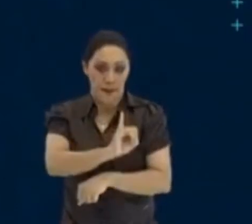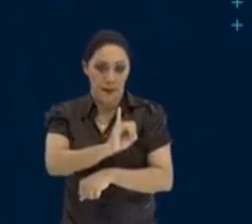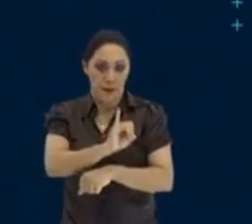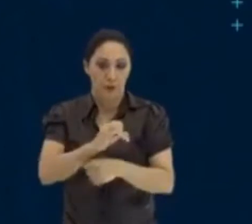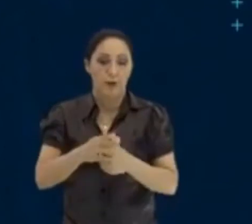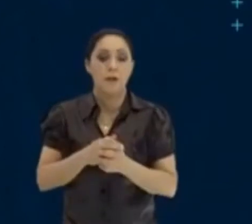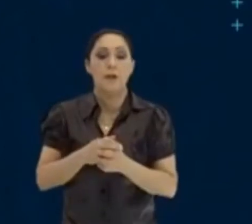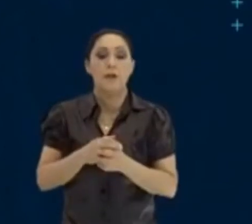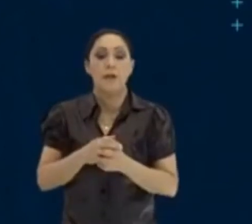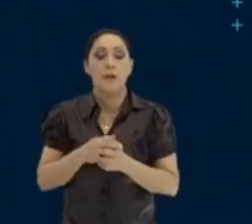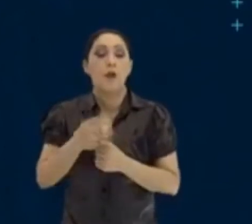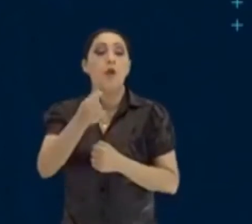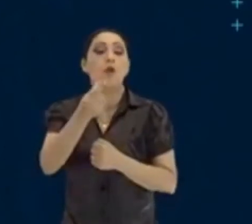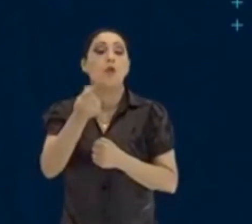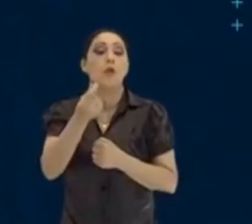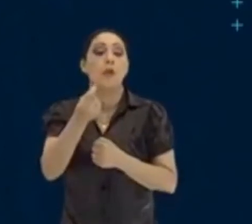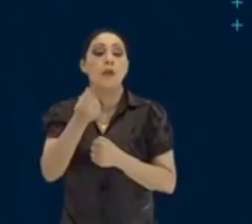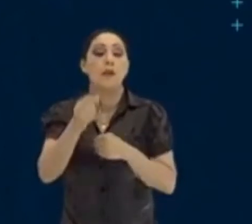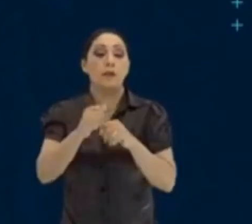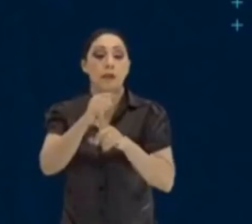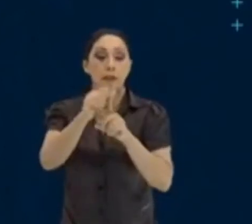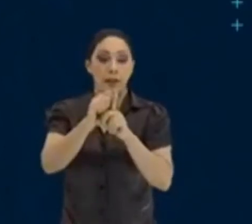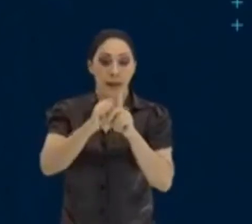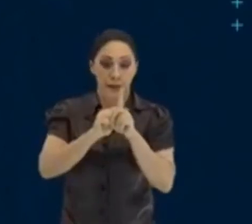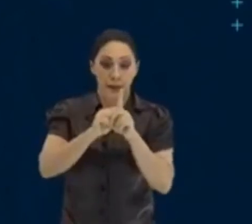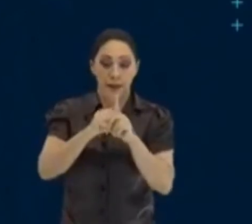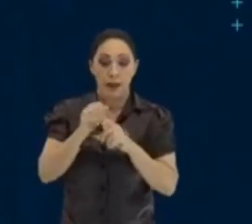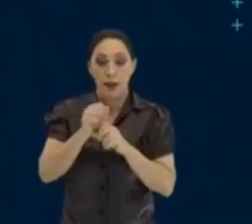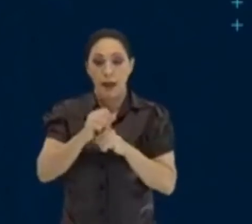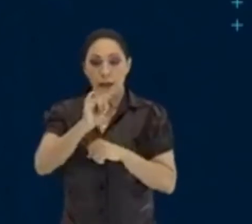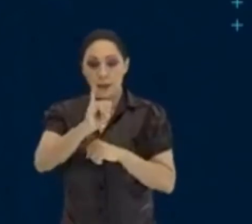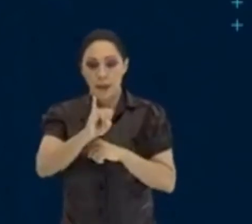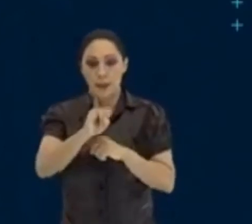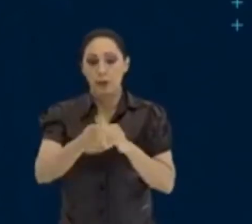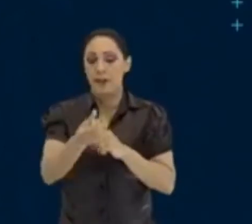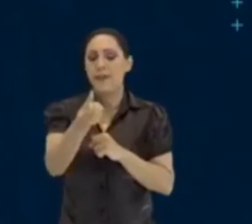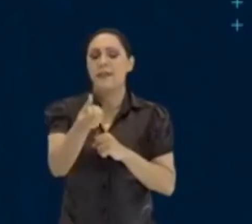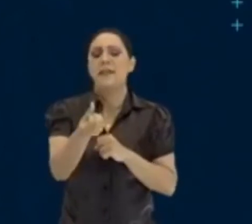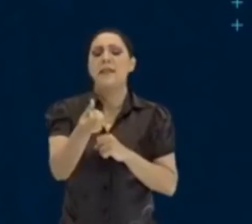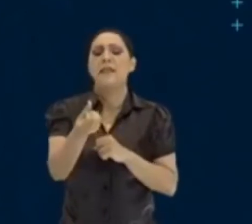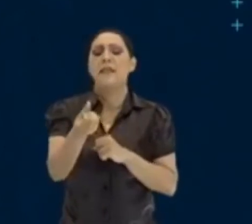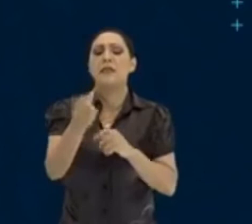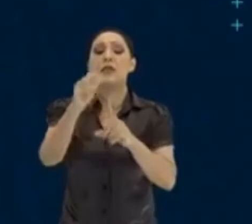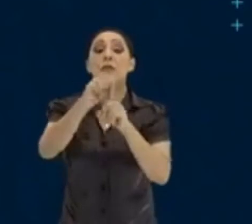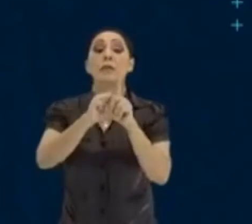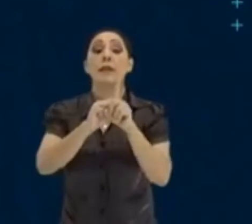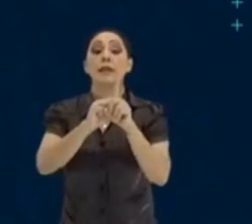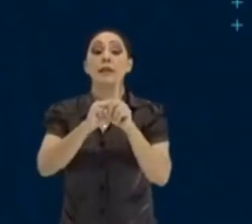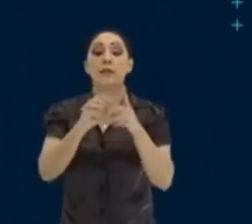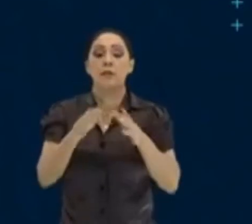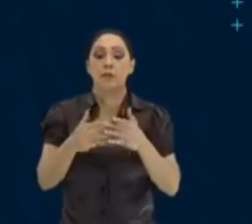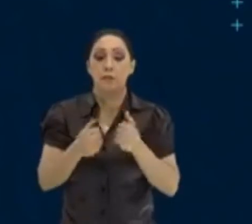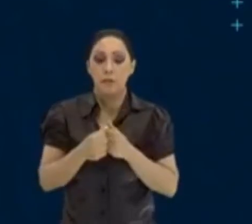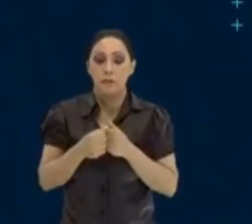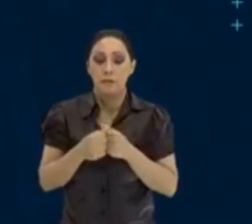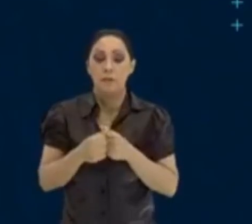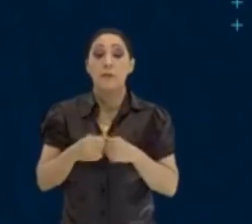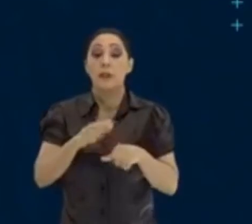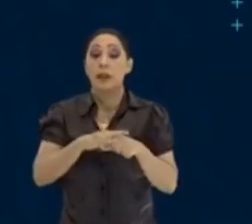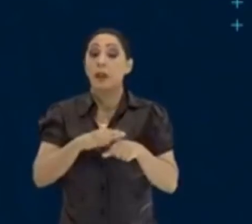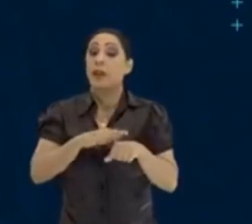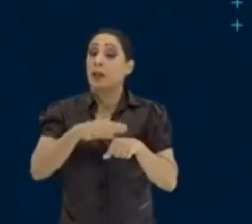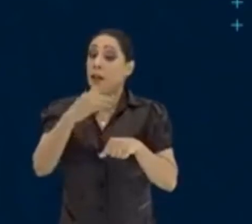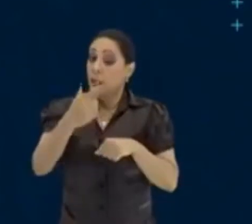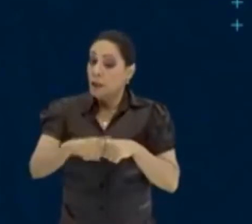quanto vai ser essa taxa em 6 meses? Olha, em 6 meses. Gente, mais uma coisa, você